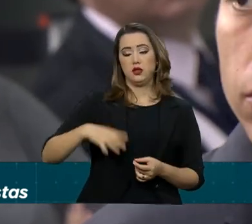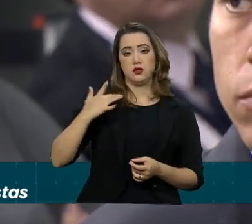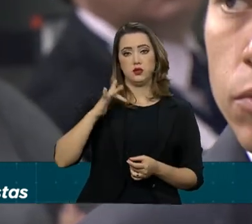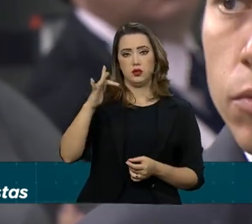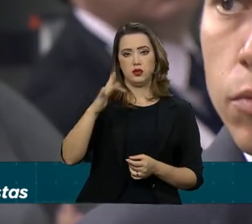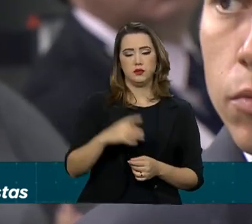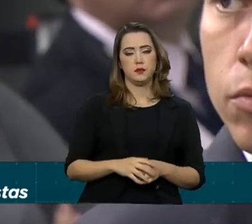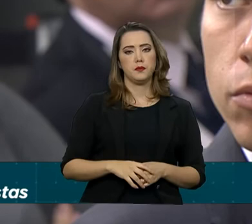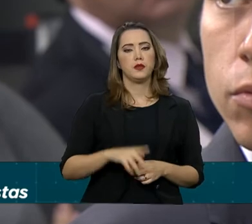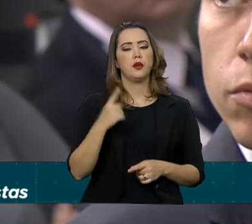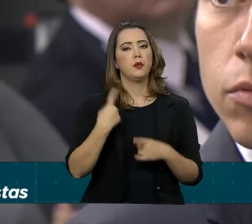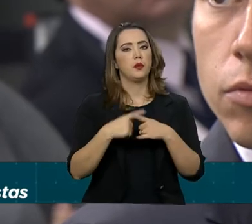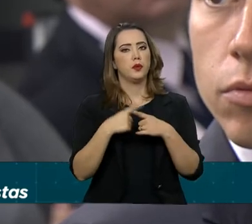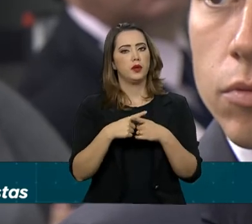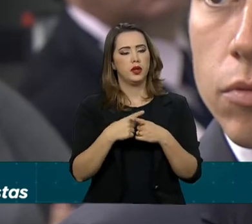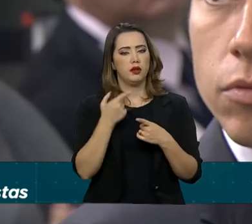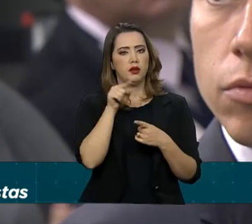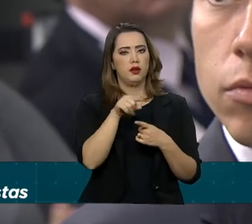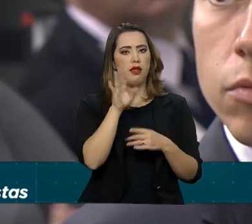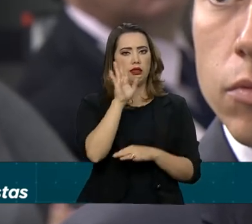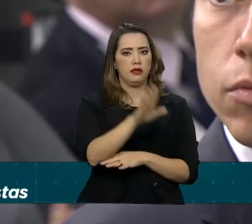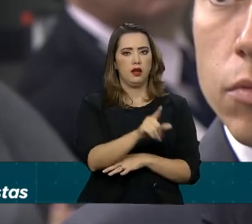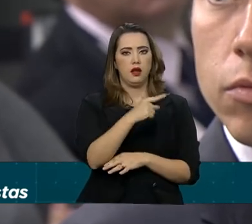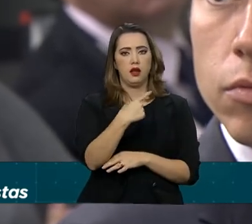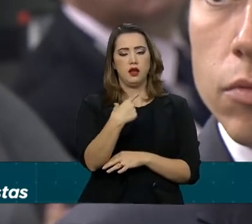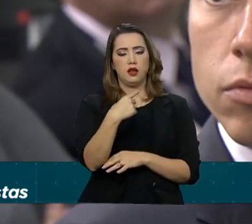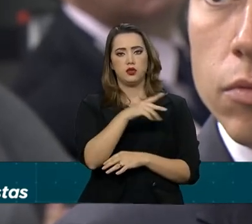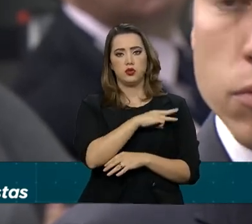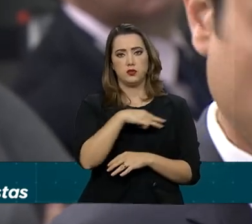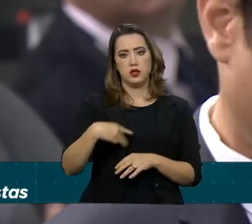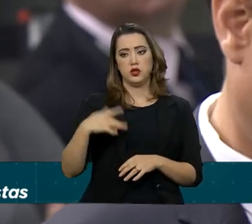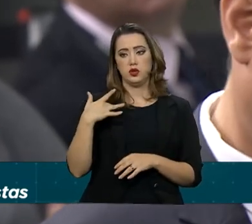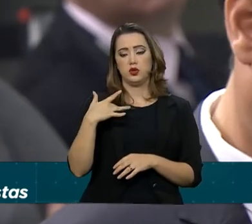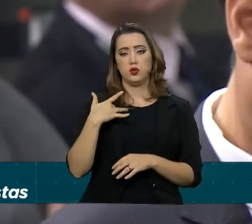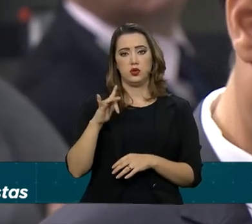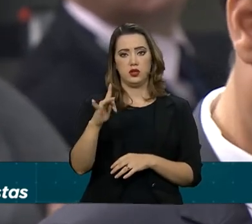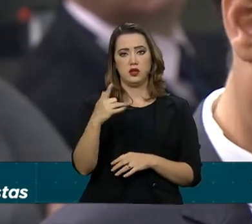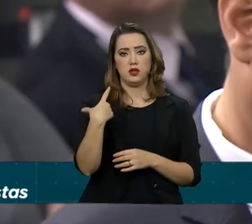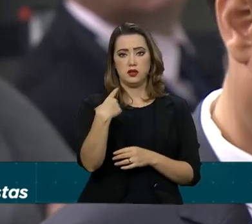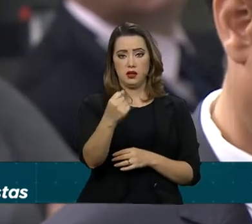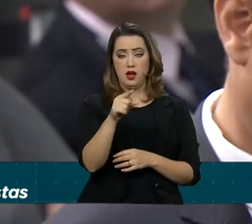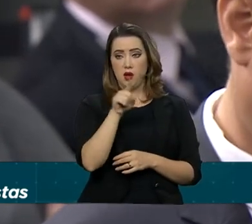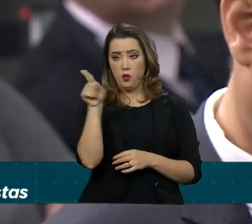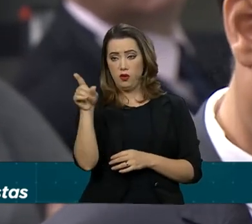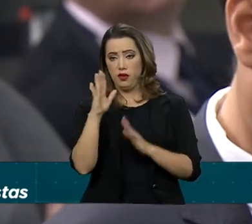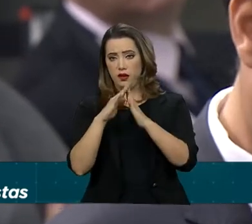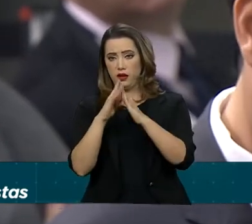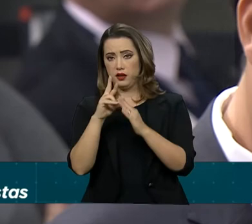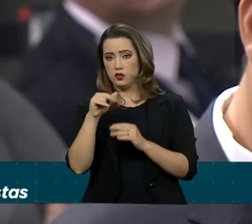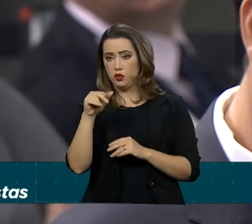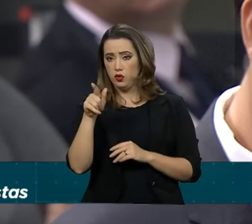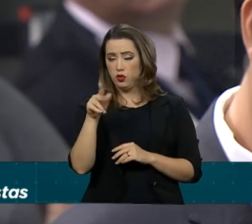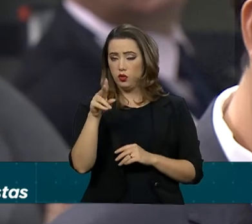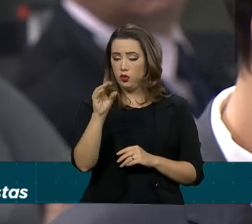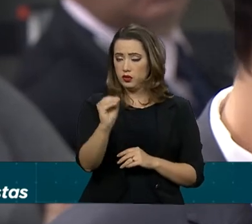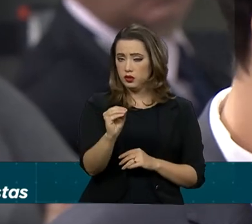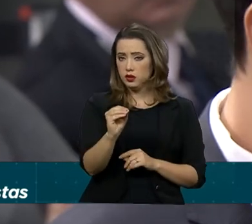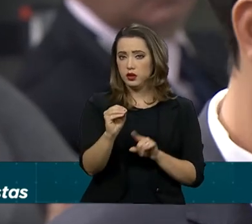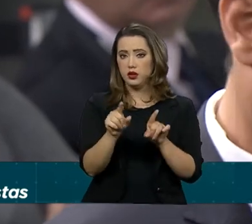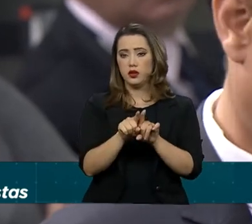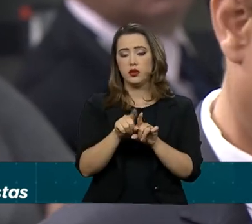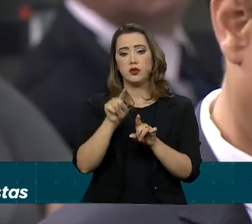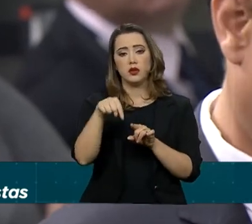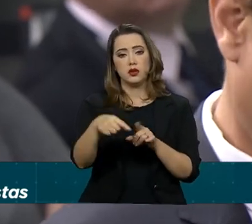período da tarde ocorreu também a saída dele lá da casa do Maia, e ele veio aqui conversar com o presidente, inclusive teria entrado em uma reunião